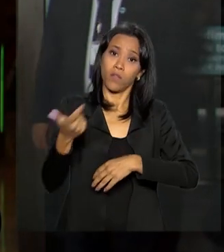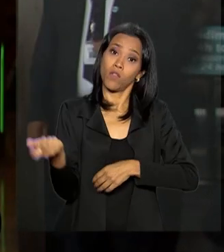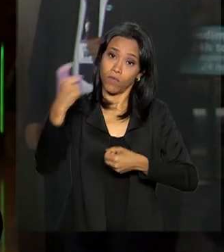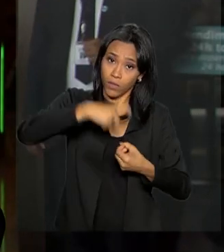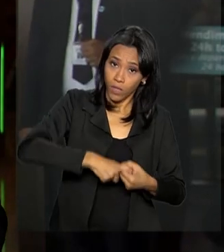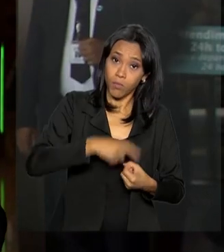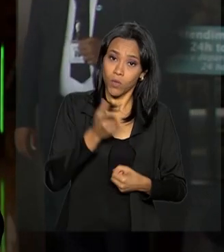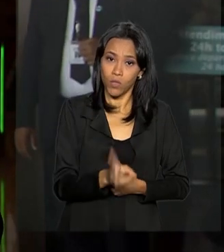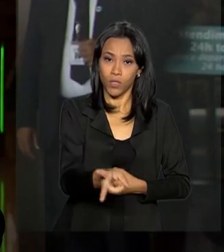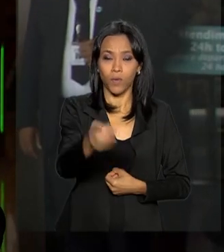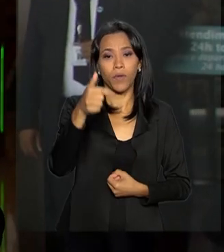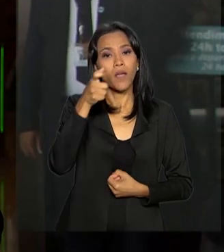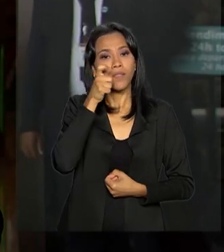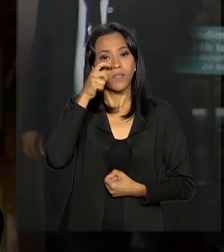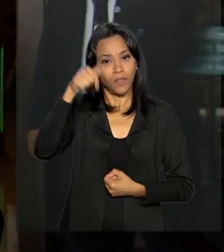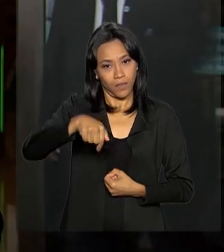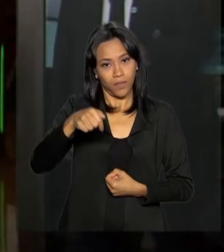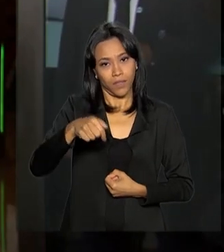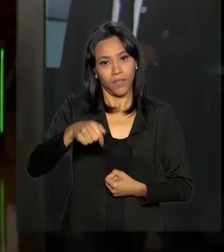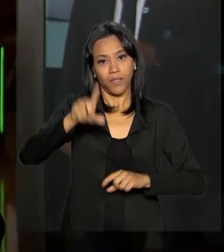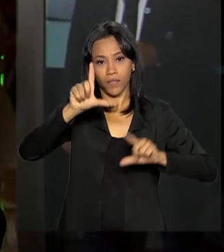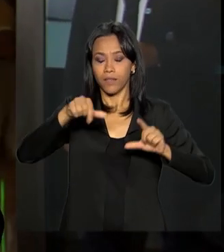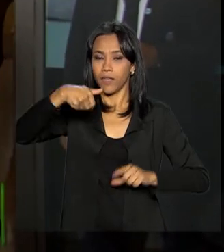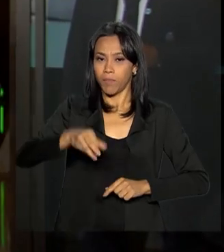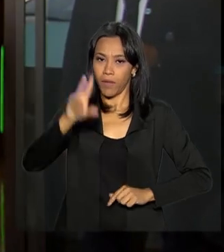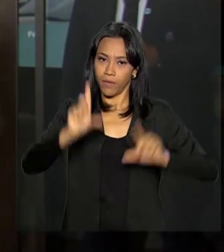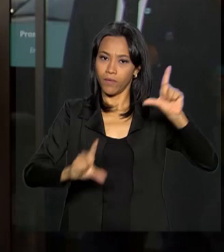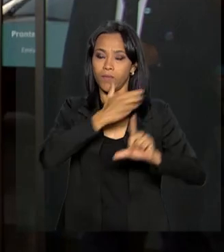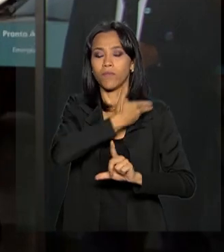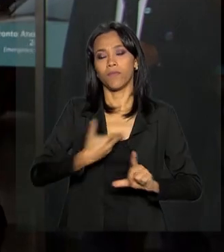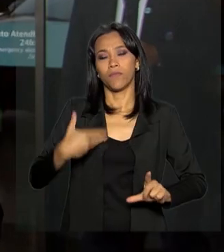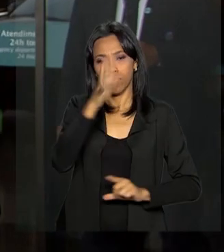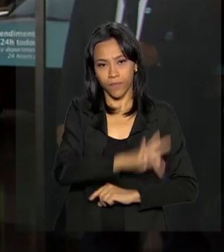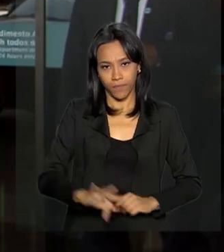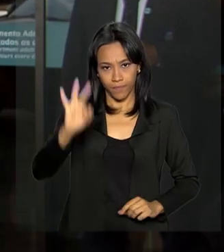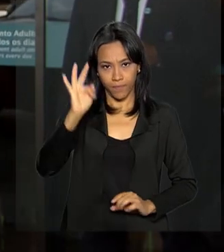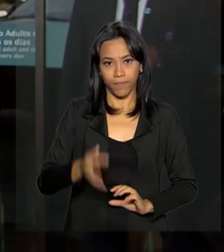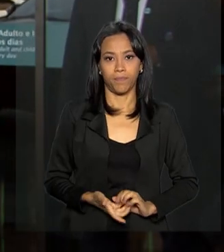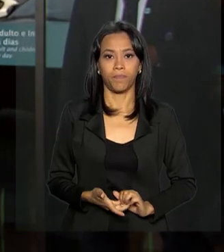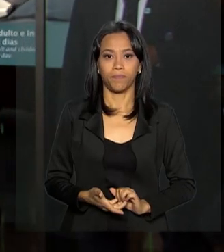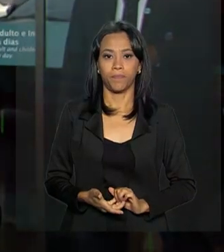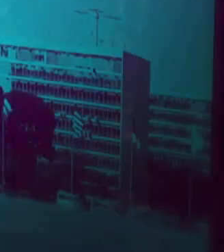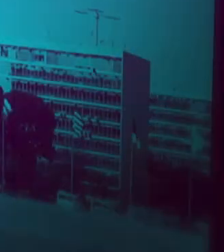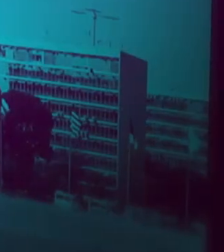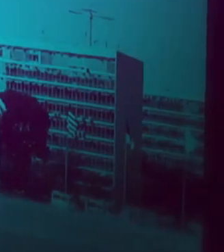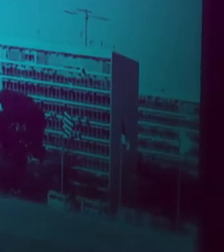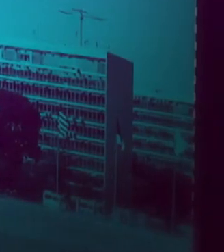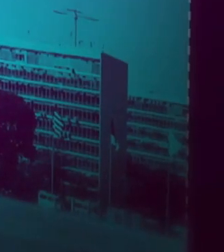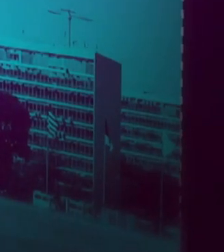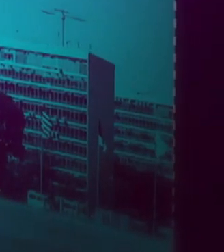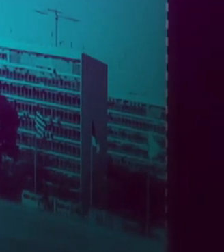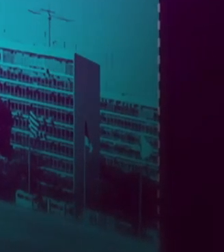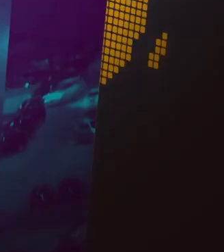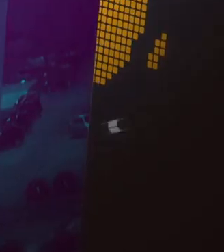informações. Continue acompanhando a programação da NBR, a TV do Governo Federal. Obrigada. obrigada.